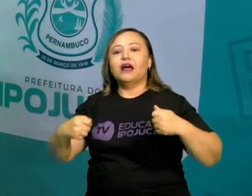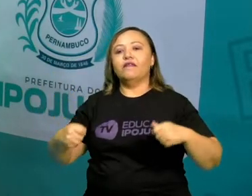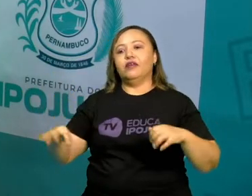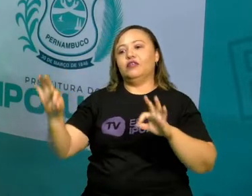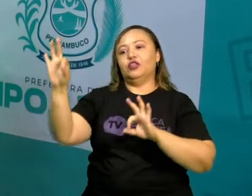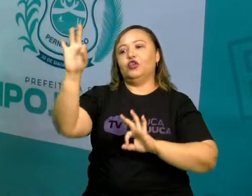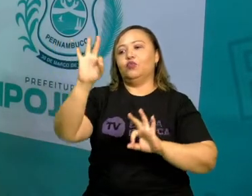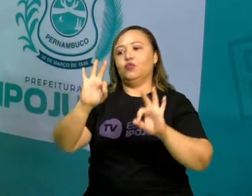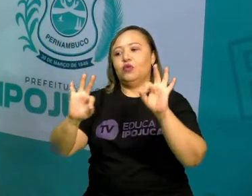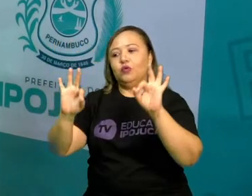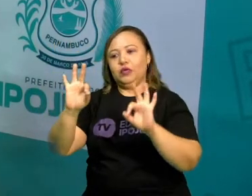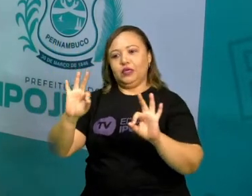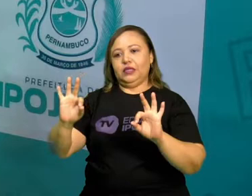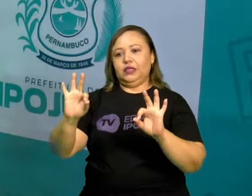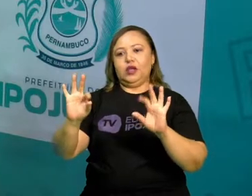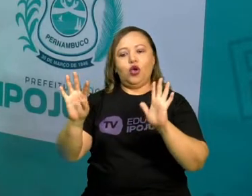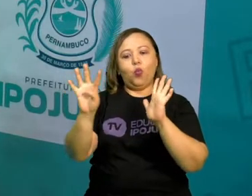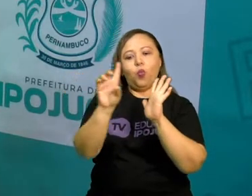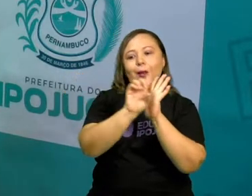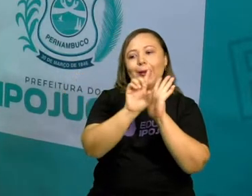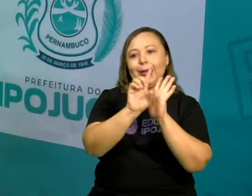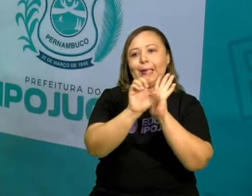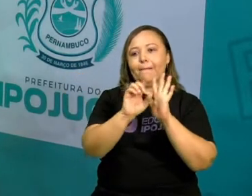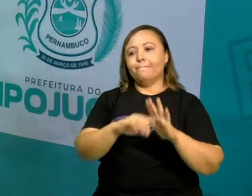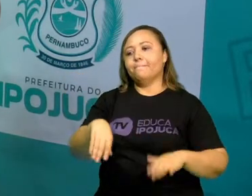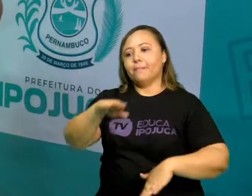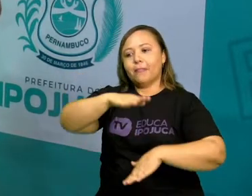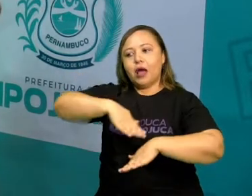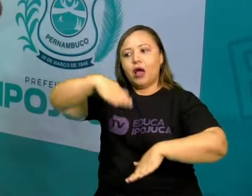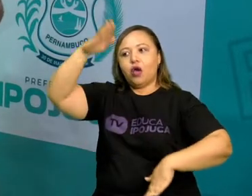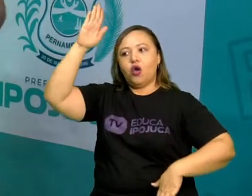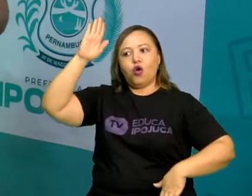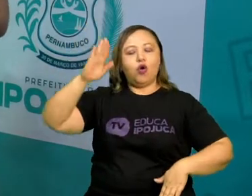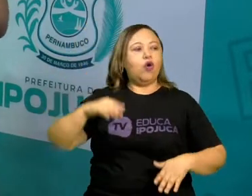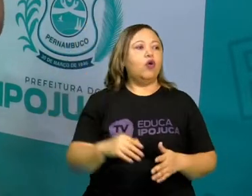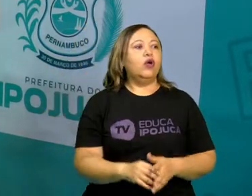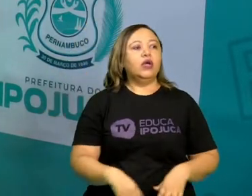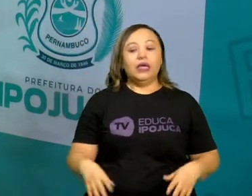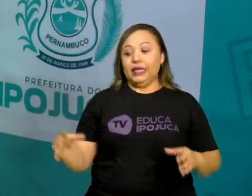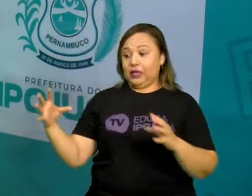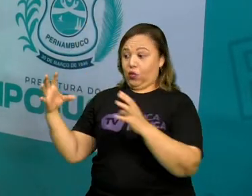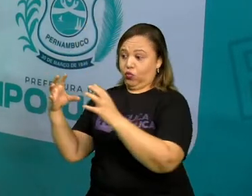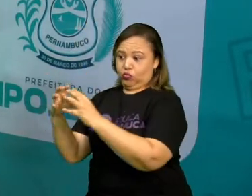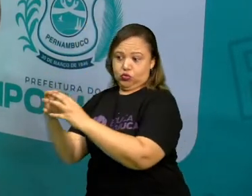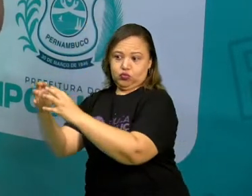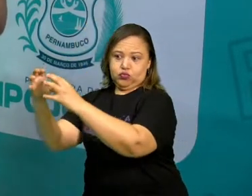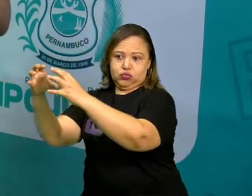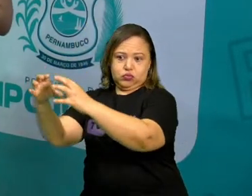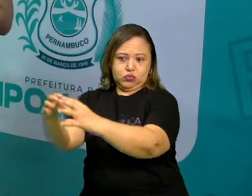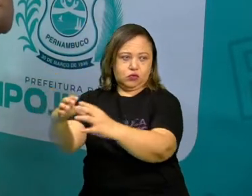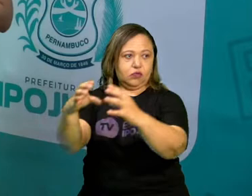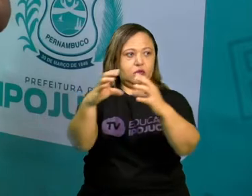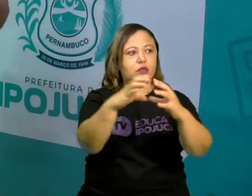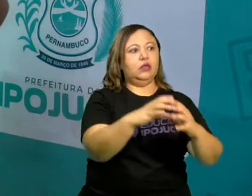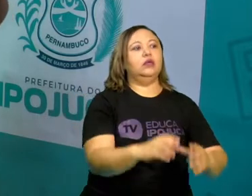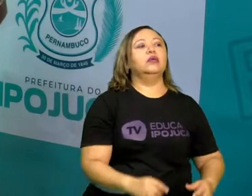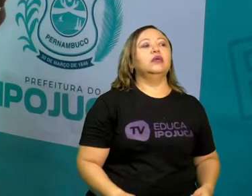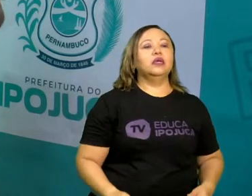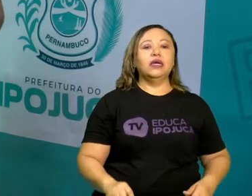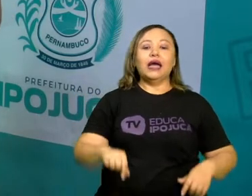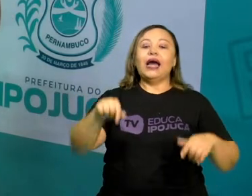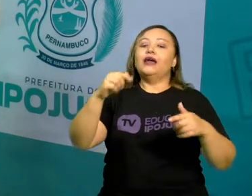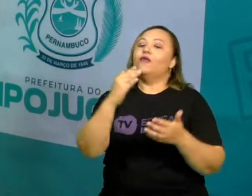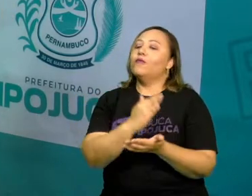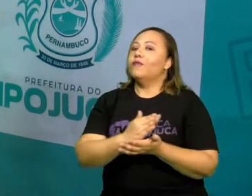no meio da sociedade. A união do clãs, eles formam as tribos. Das tribos, vimos nascer também as